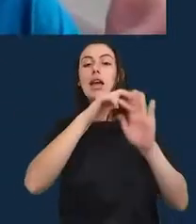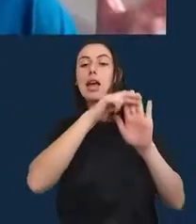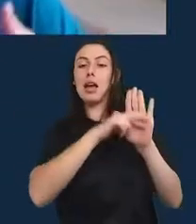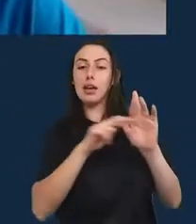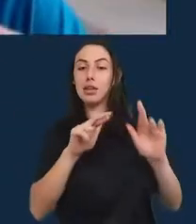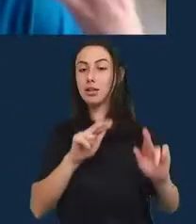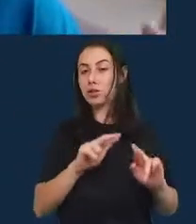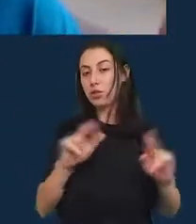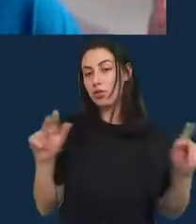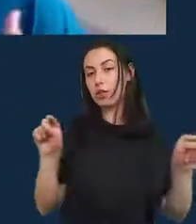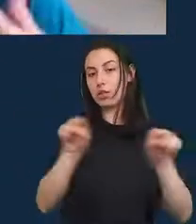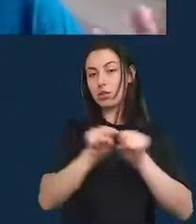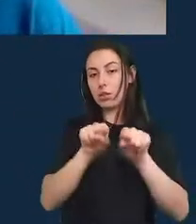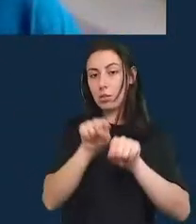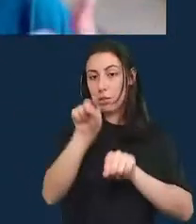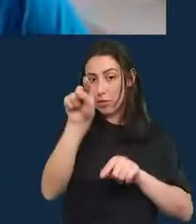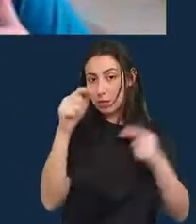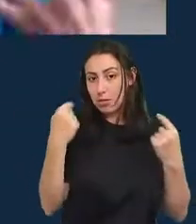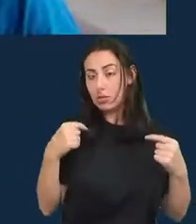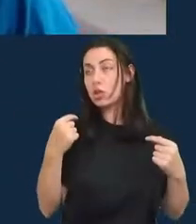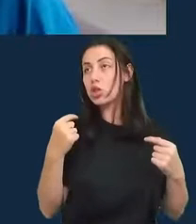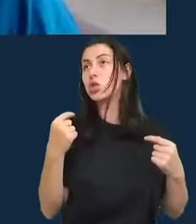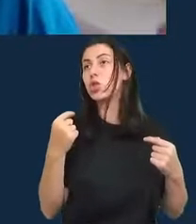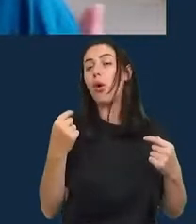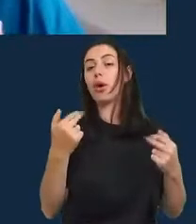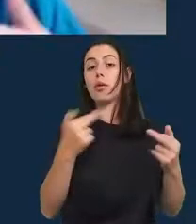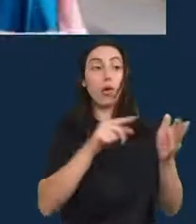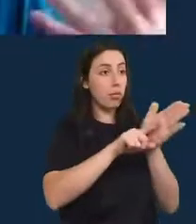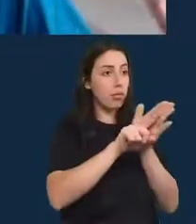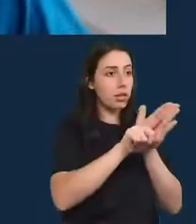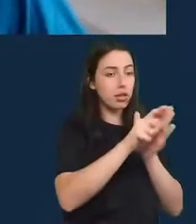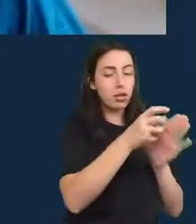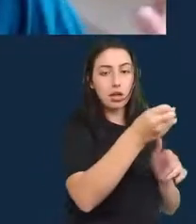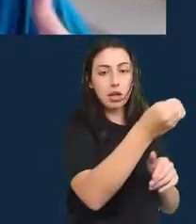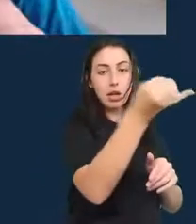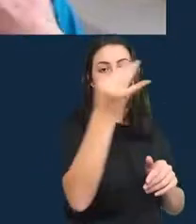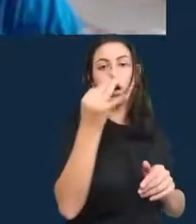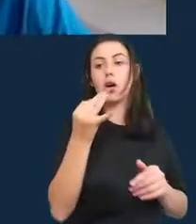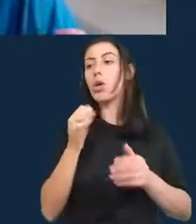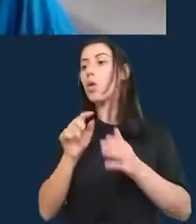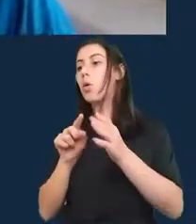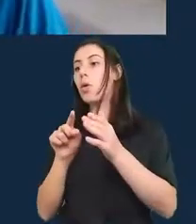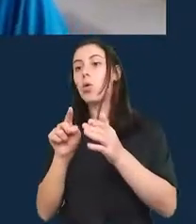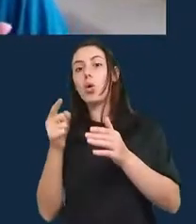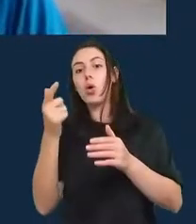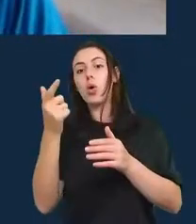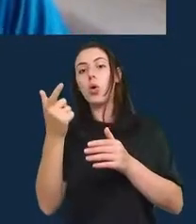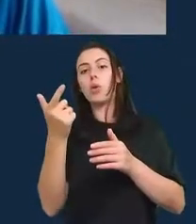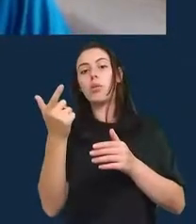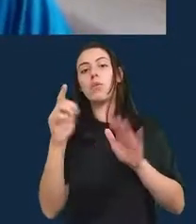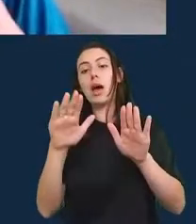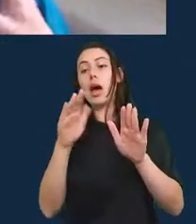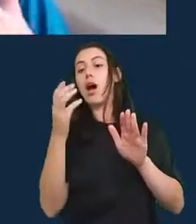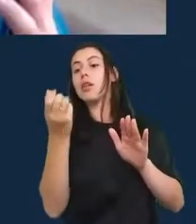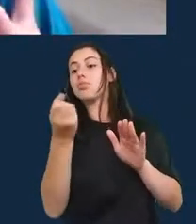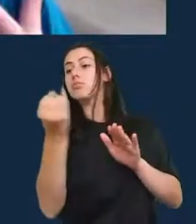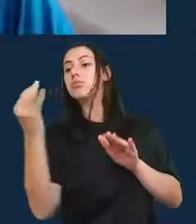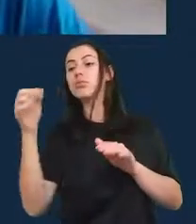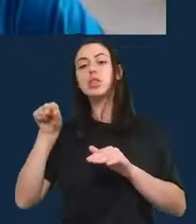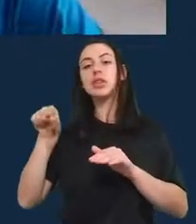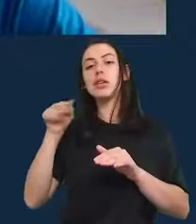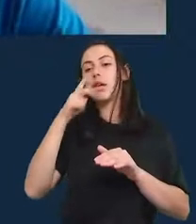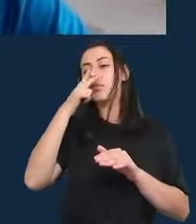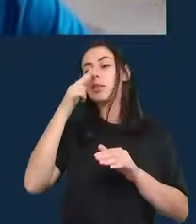teve que deixar alguns países de fora, porque talvez achou que os seus modelos não iriam conseguir obter dados o suficiente para tentar